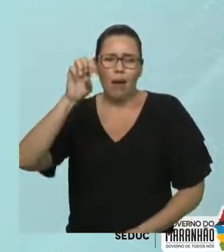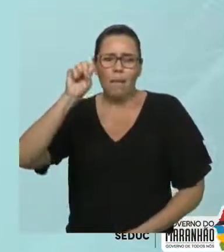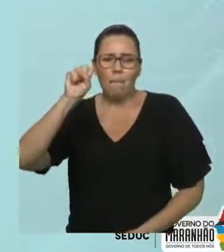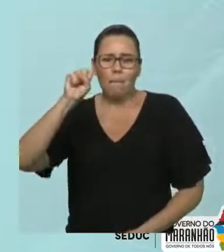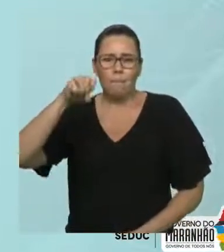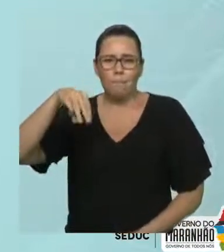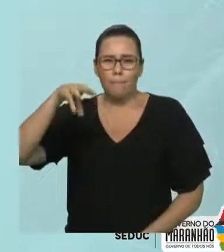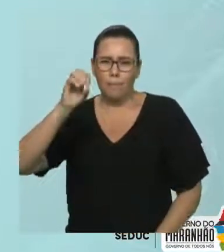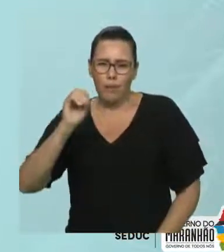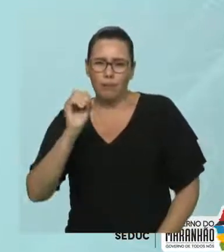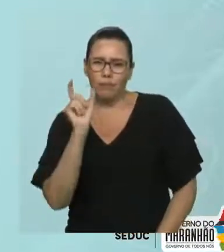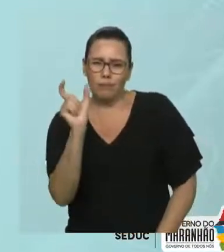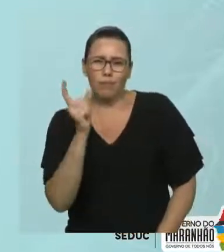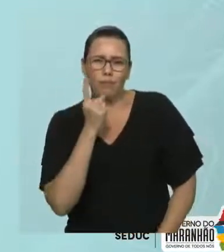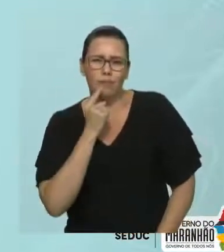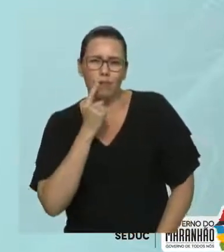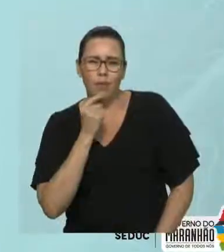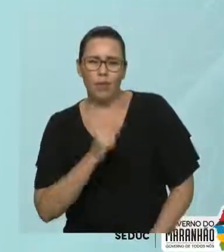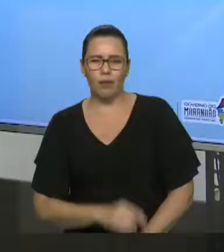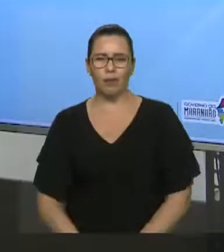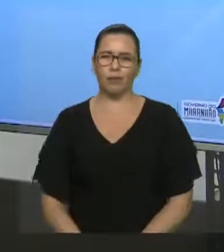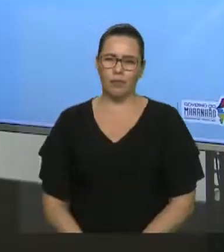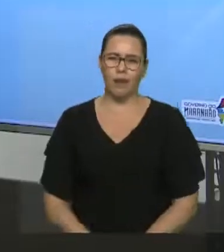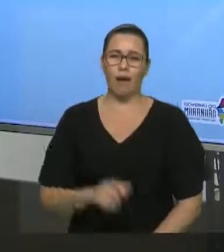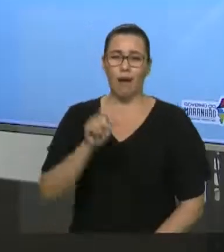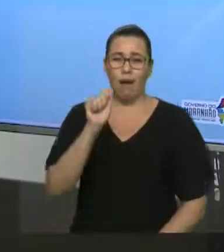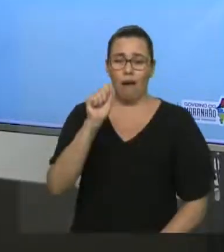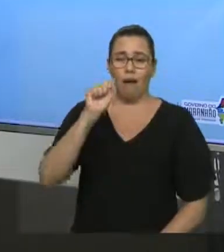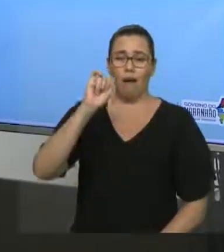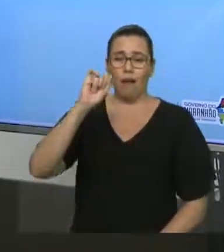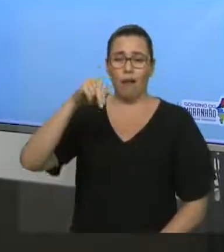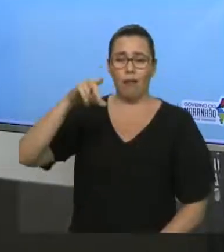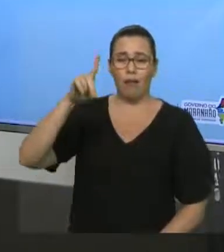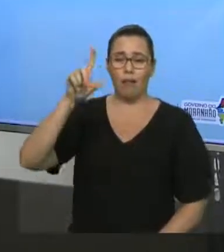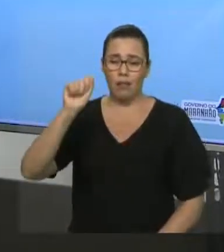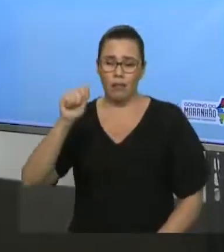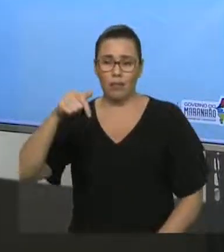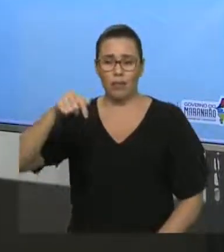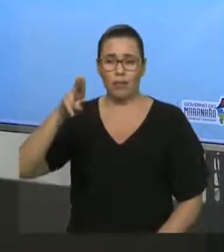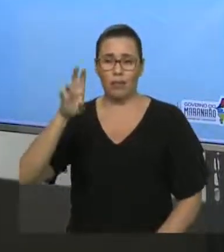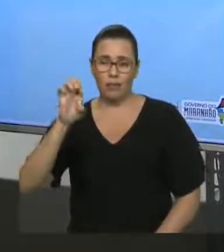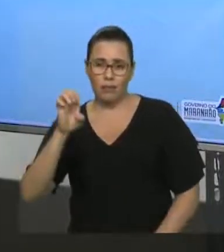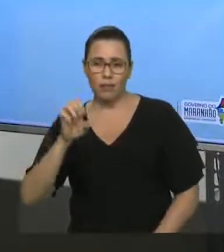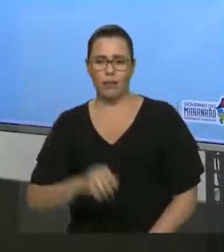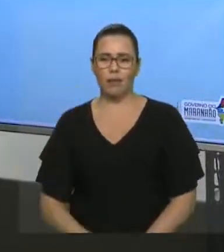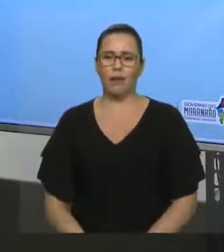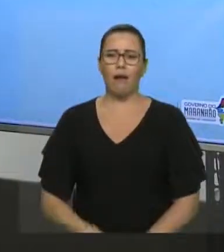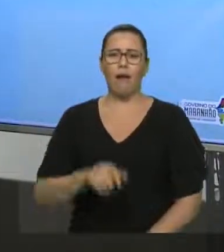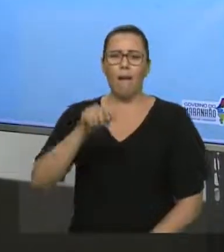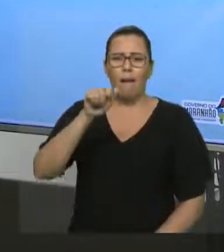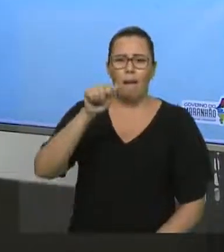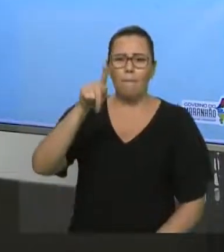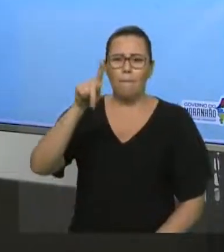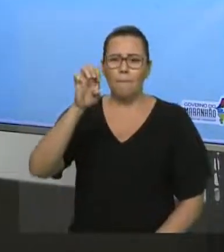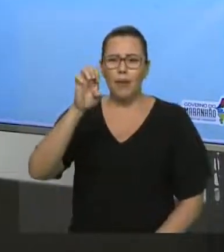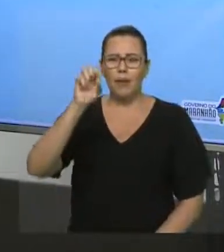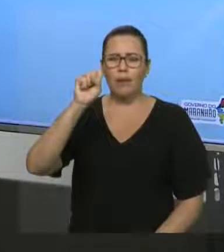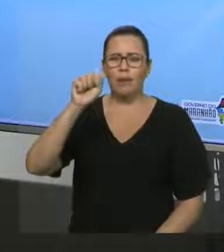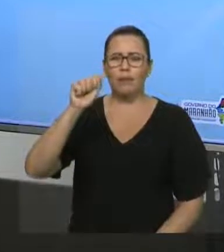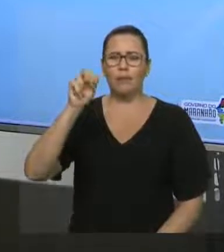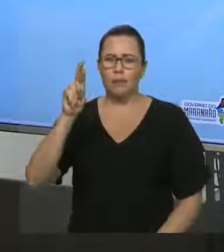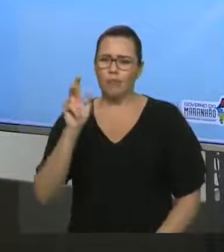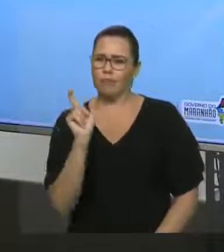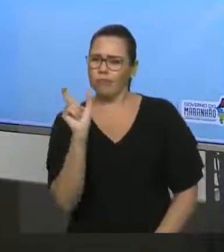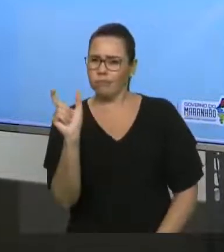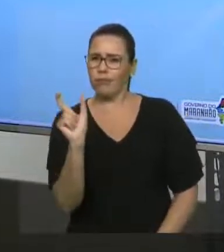apesar de que, embora, são conjunções concessivas. Elas exprimem ideia de concessão.